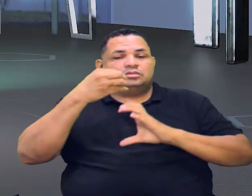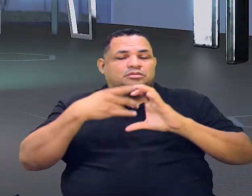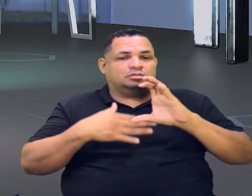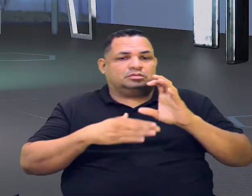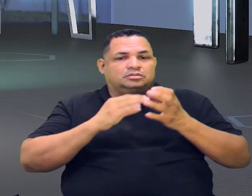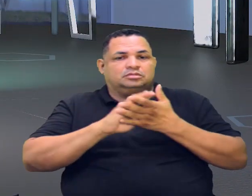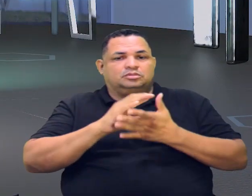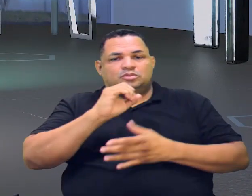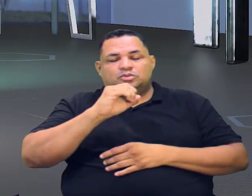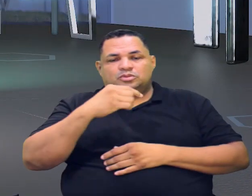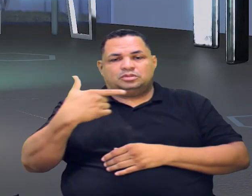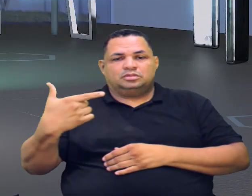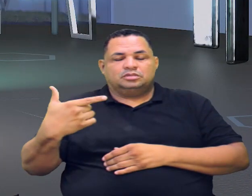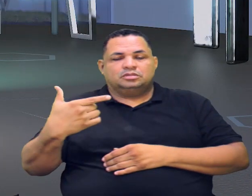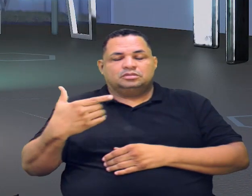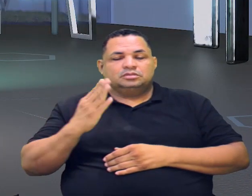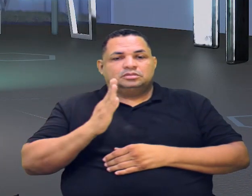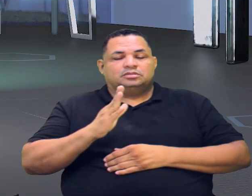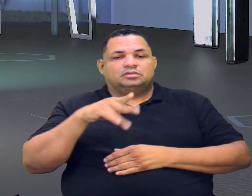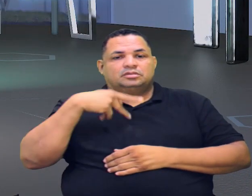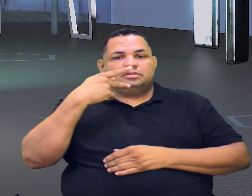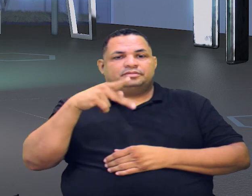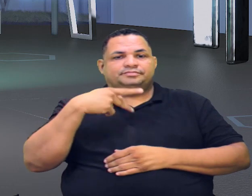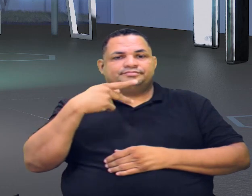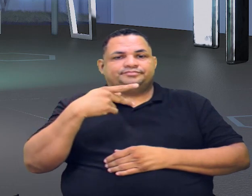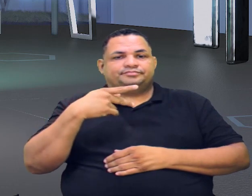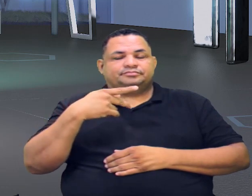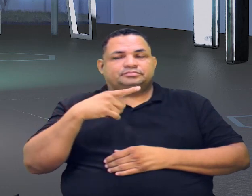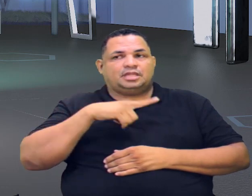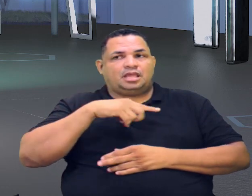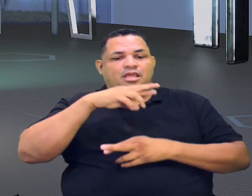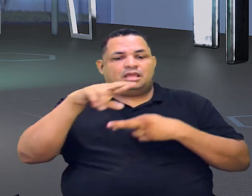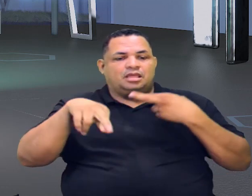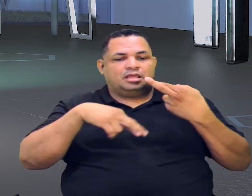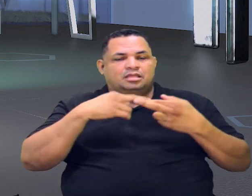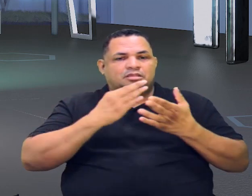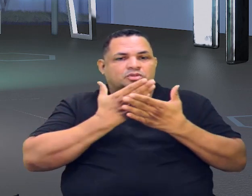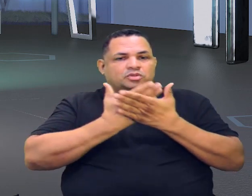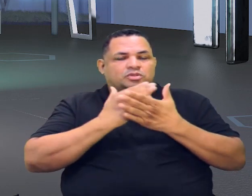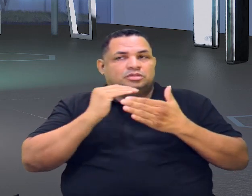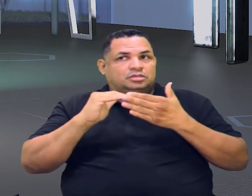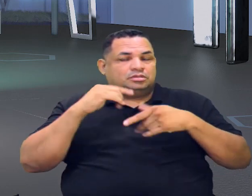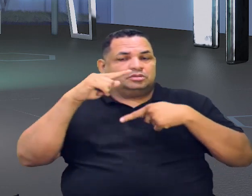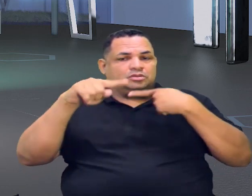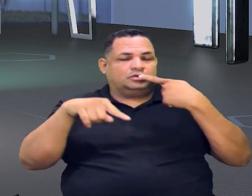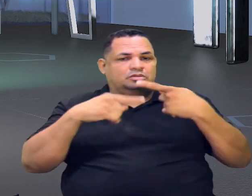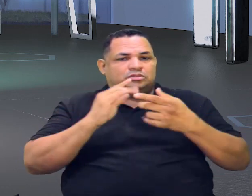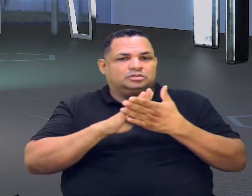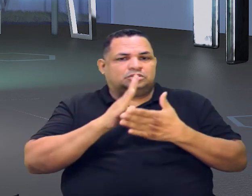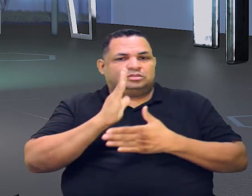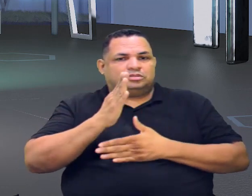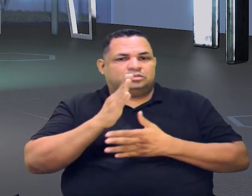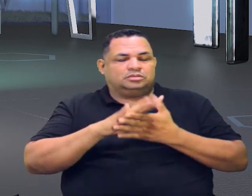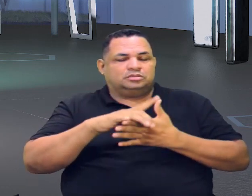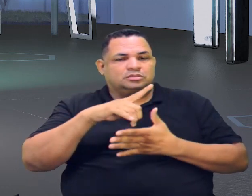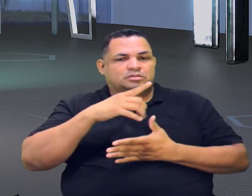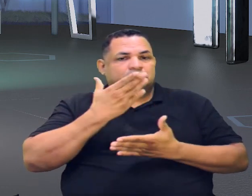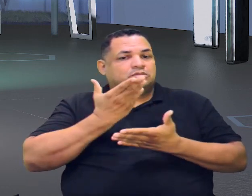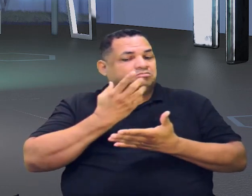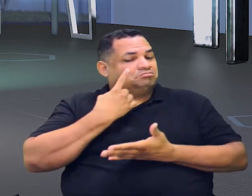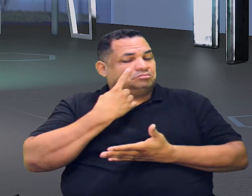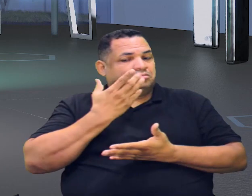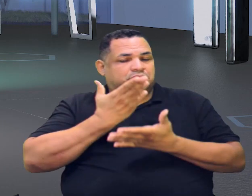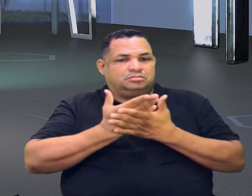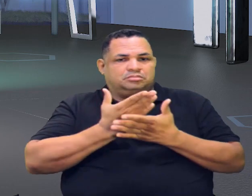oxigenadas. E como eu já falei para vocês, algumas reações que a gente vai ver na próxima aula, a gente já vai ter visto